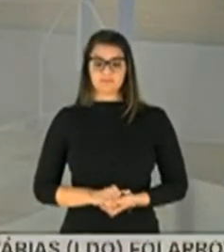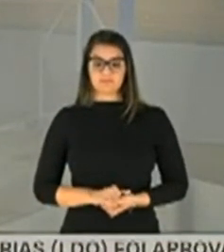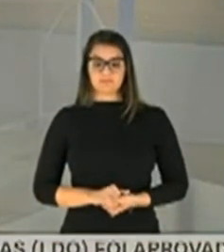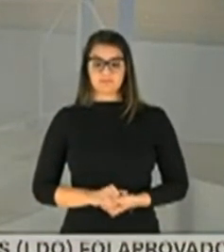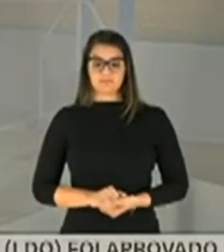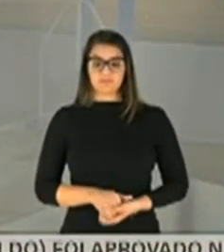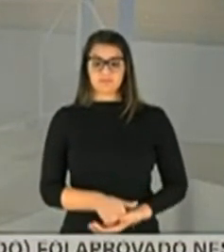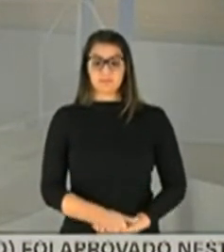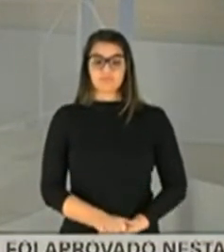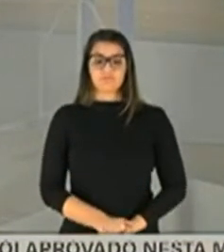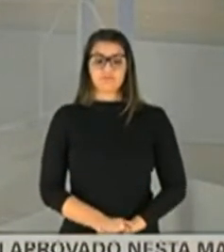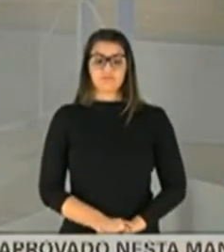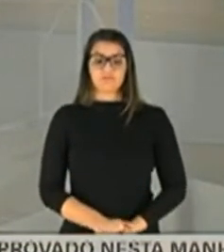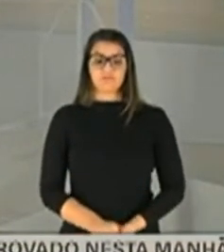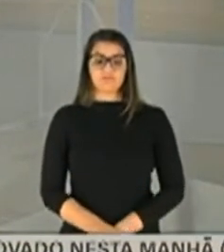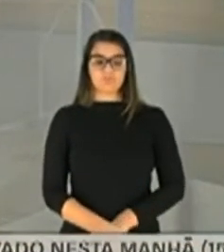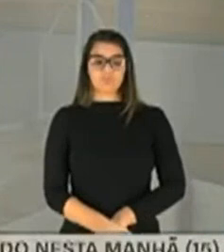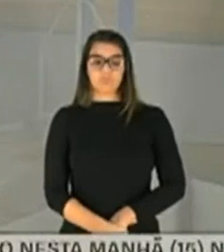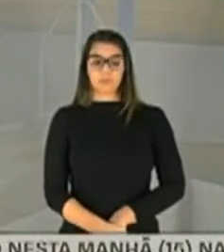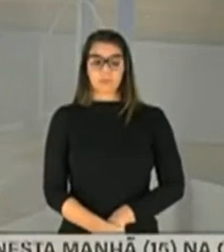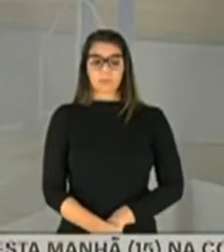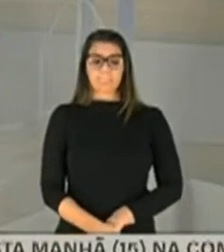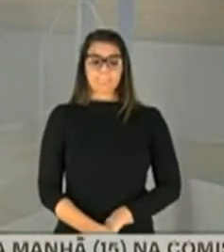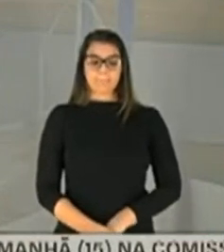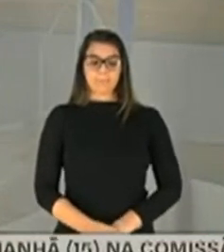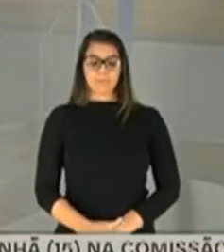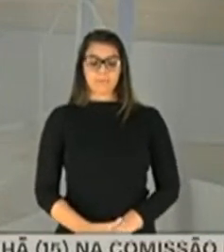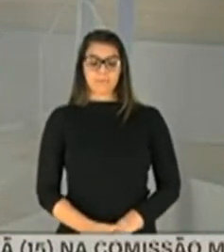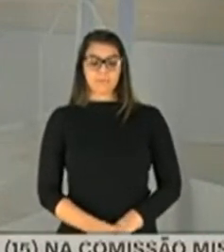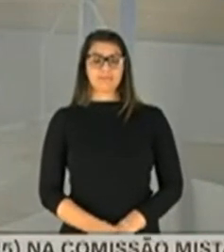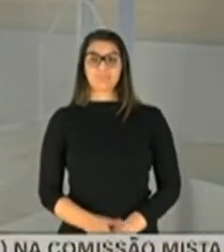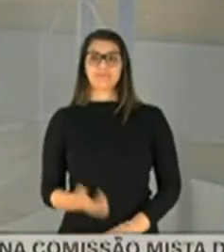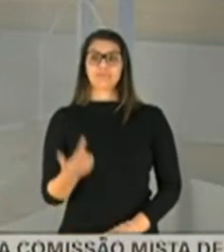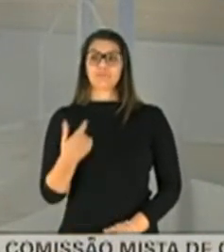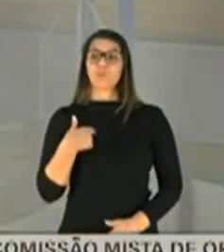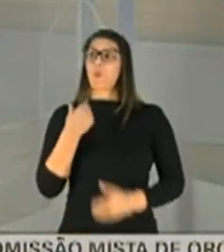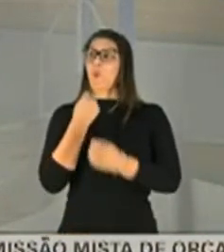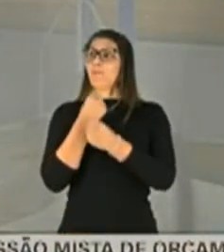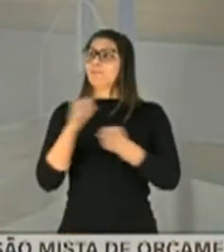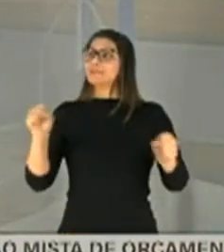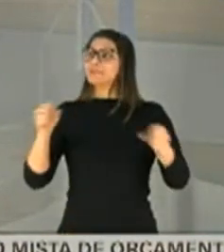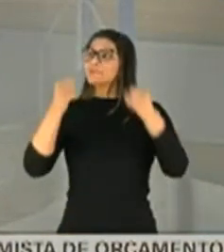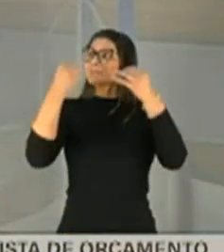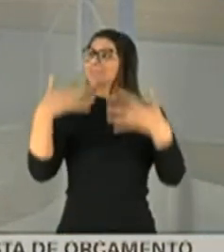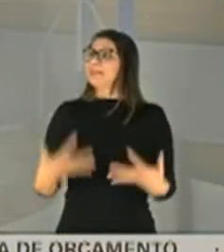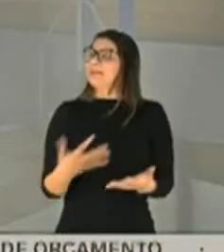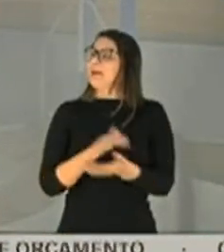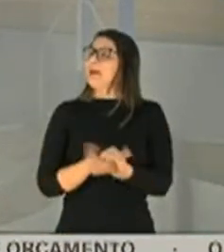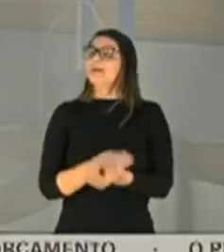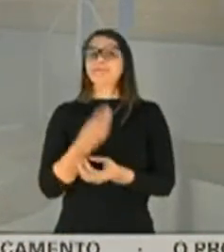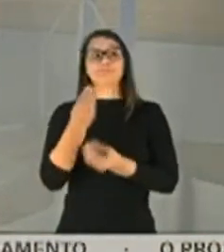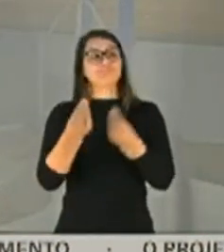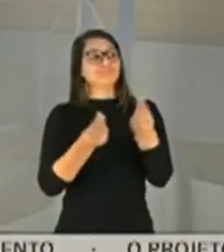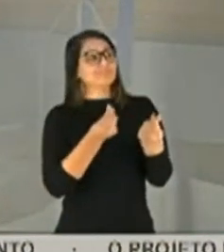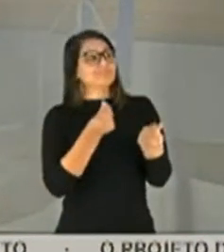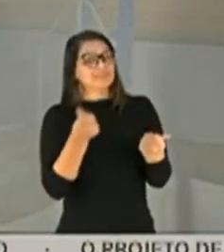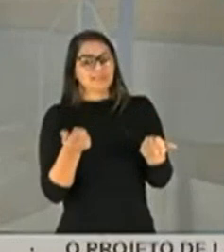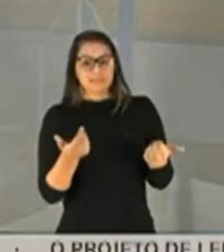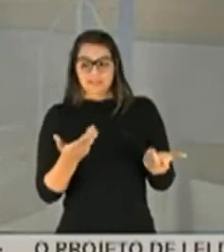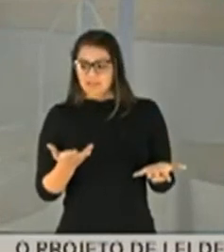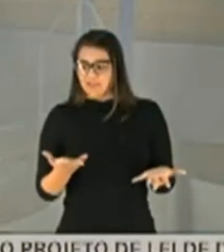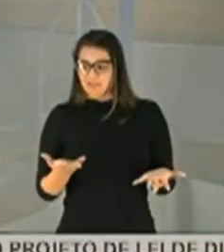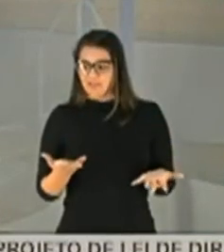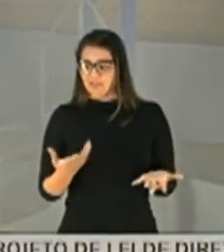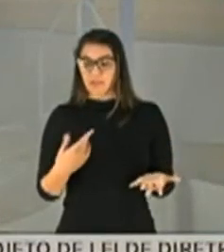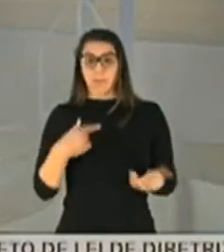eu não tenho nem palavras para colocar assim, de uma forma, vamos lá, vou refazer